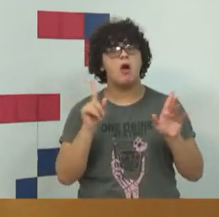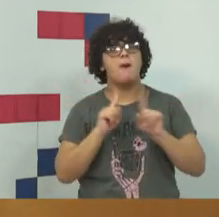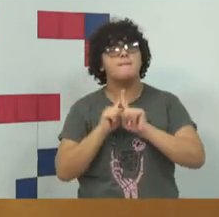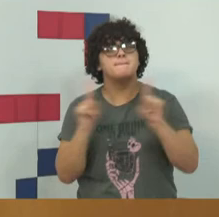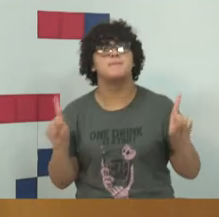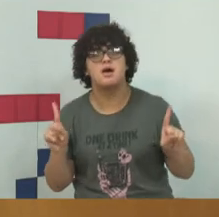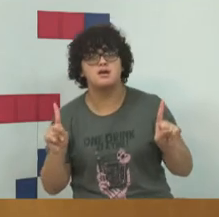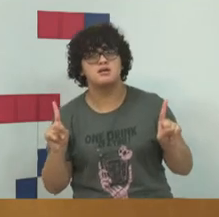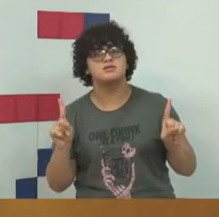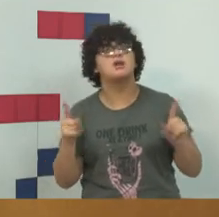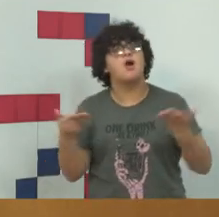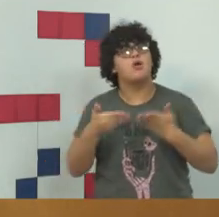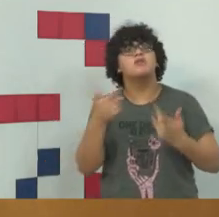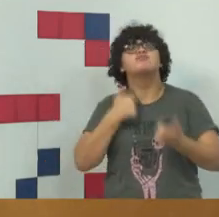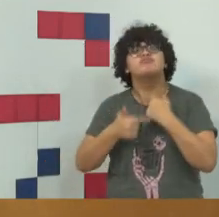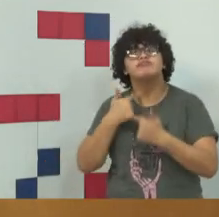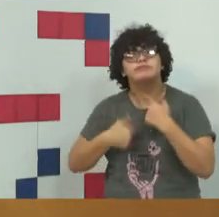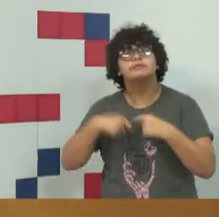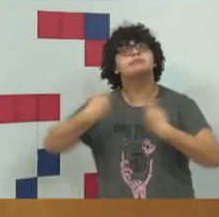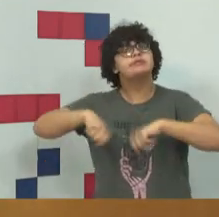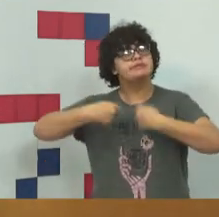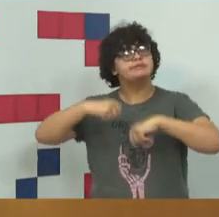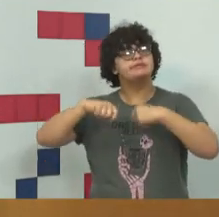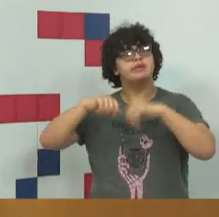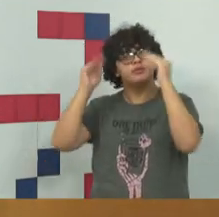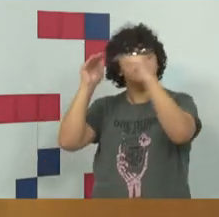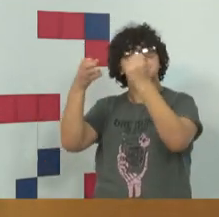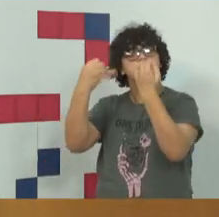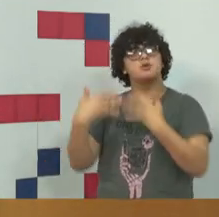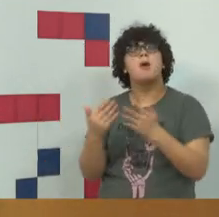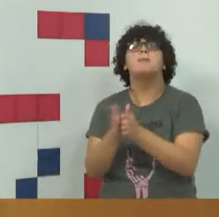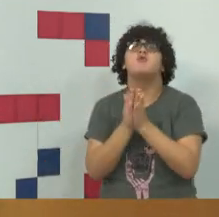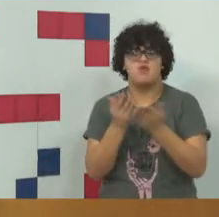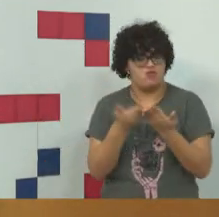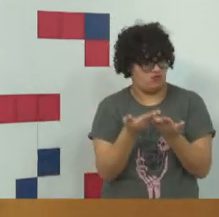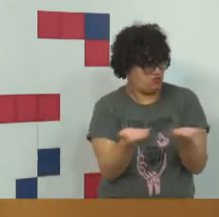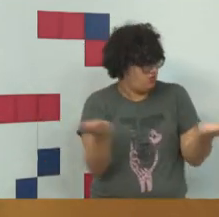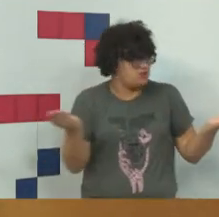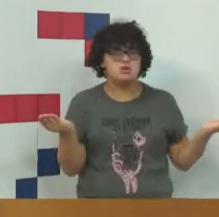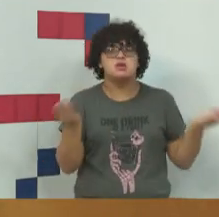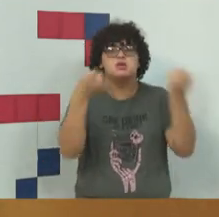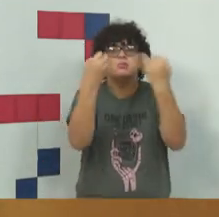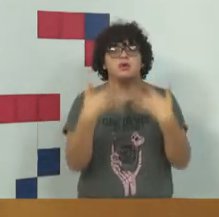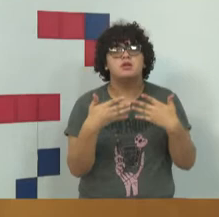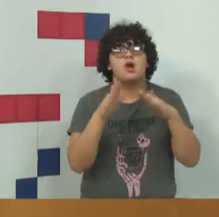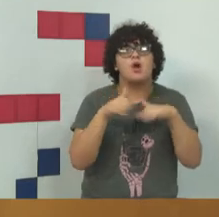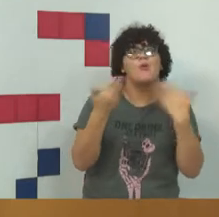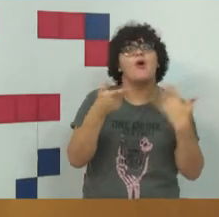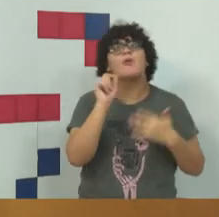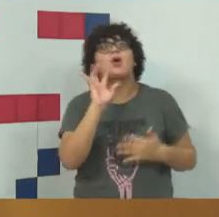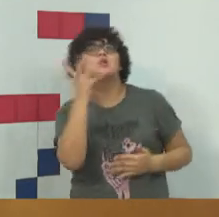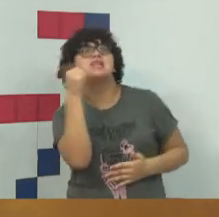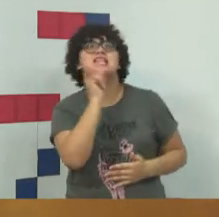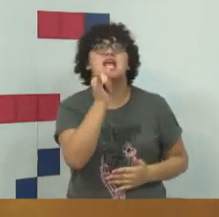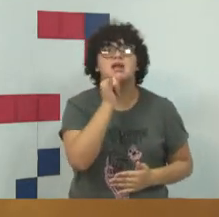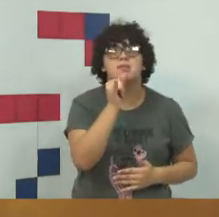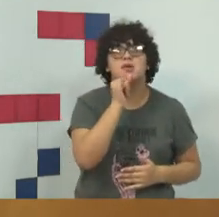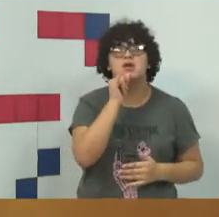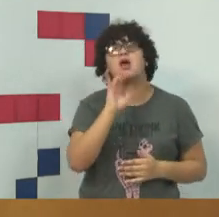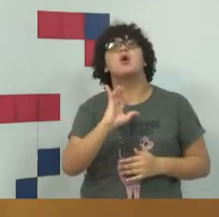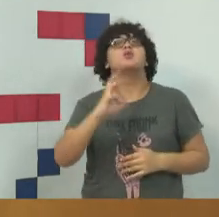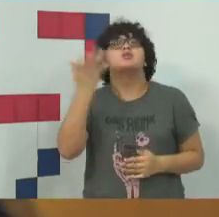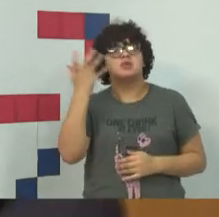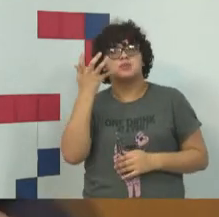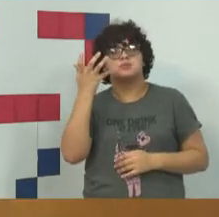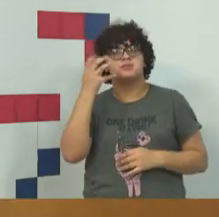absolutamente necessária. Vocês poderiam explicar, dar alguns casos concretos de crimes digitais?